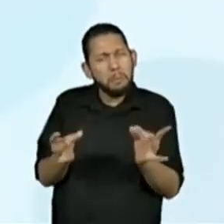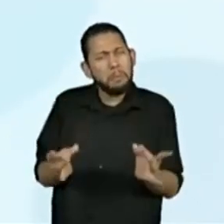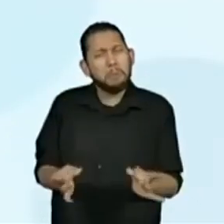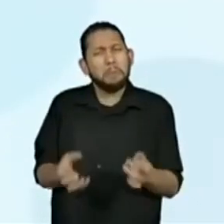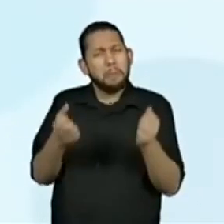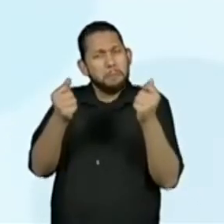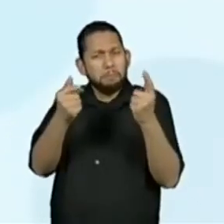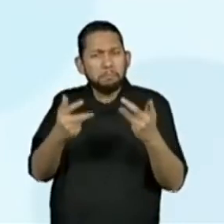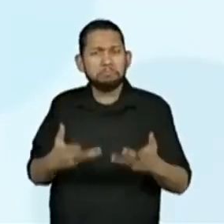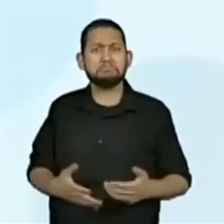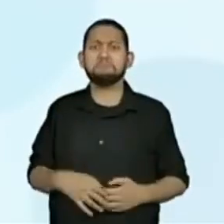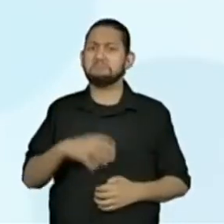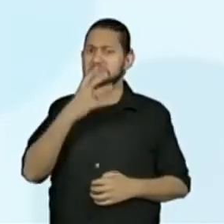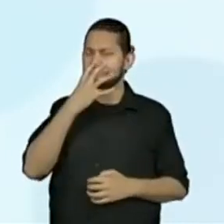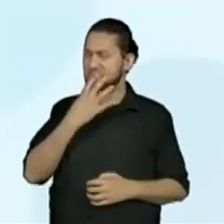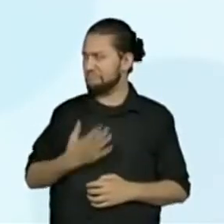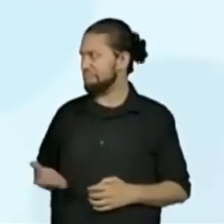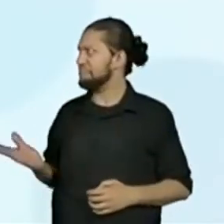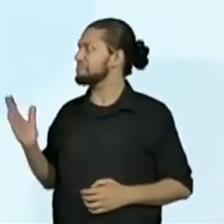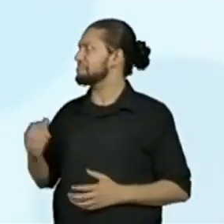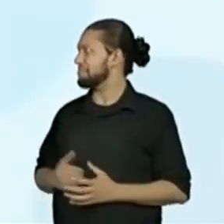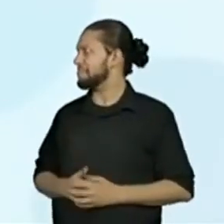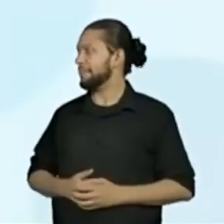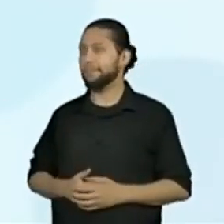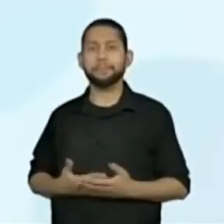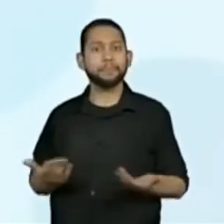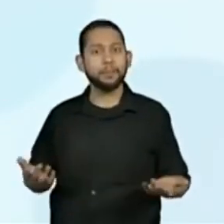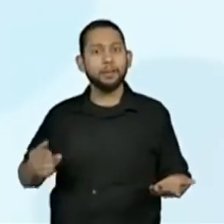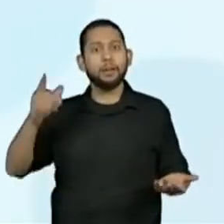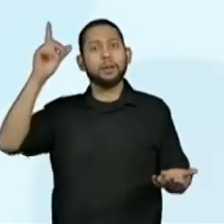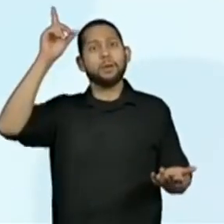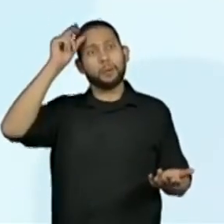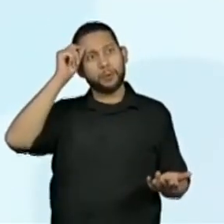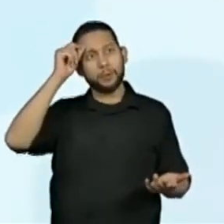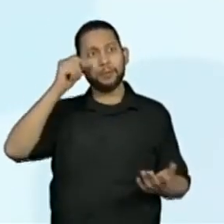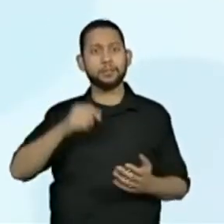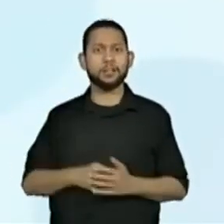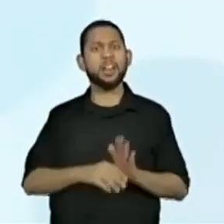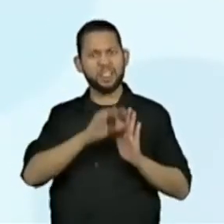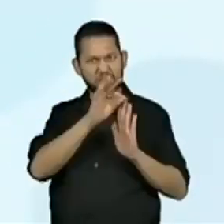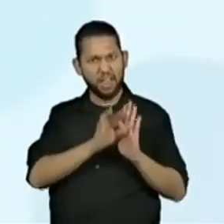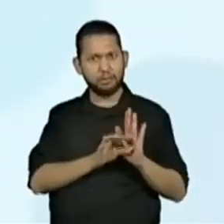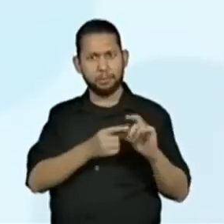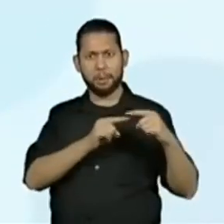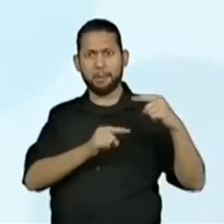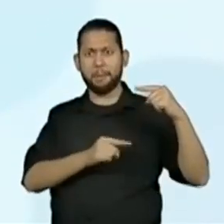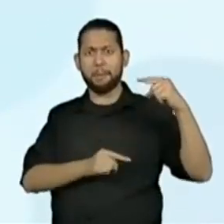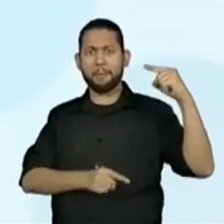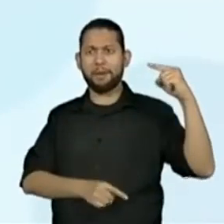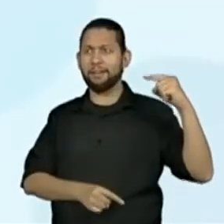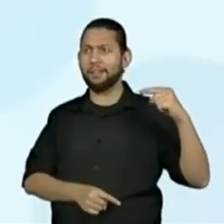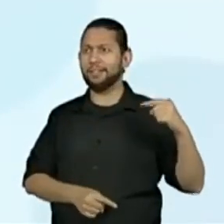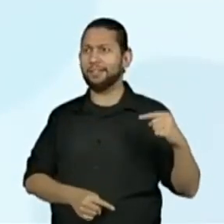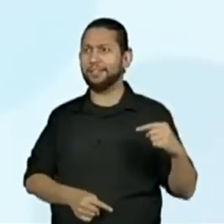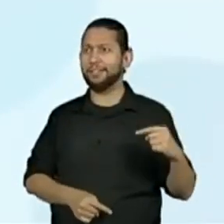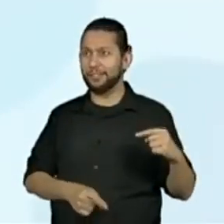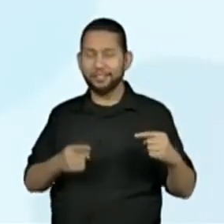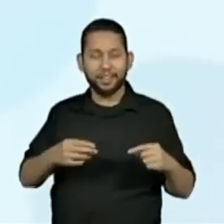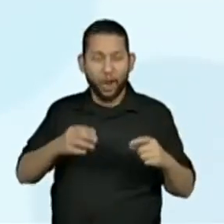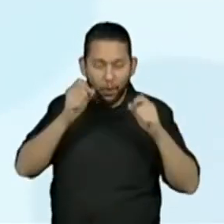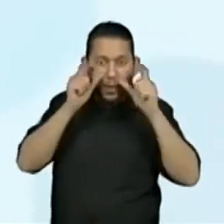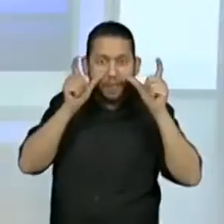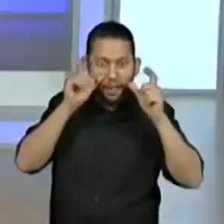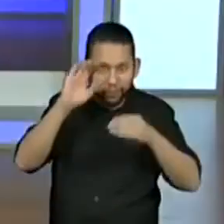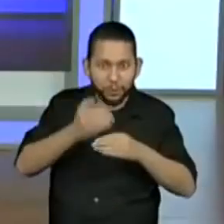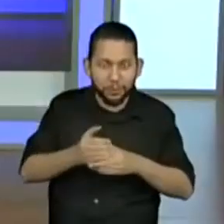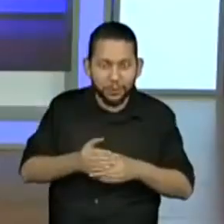hein? Então, ufa, texto cumpridinho, hein, pessoal? Vocês ainda estão aí? Olha